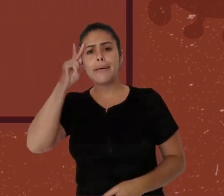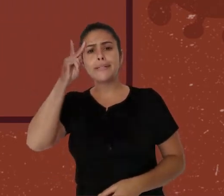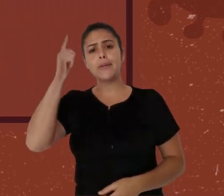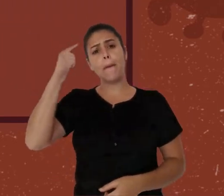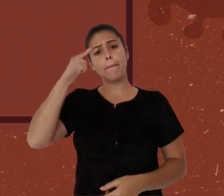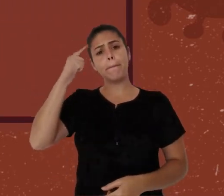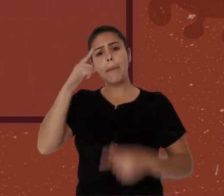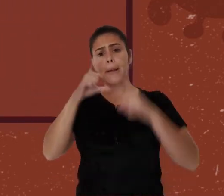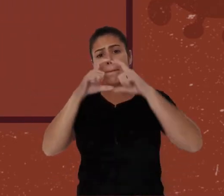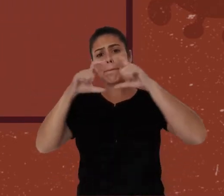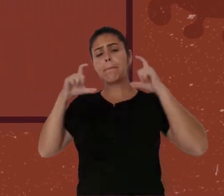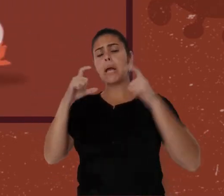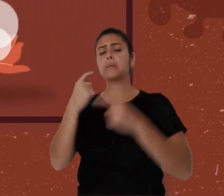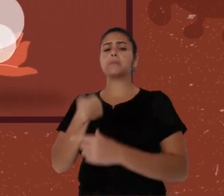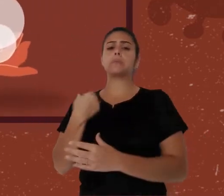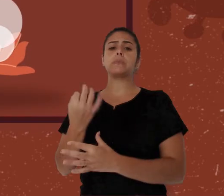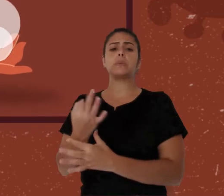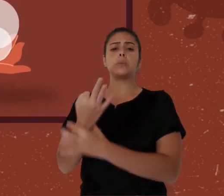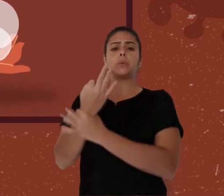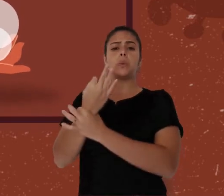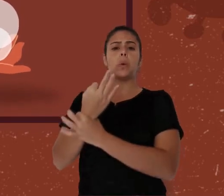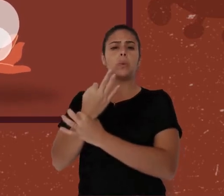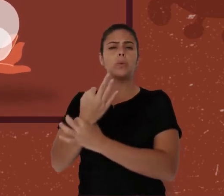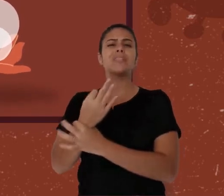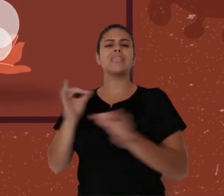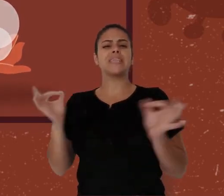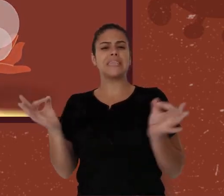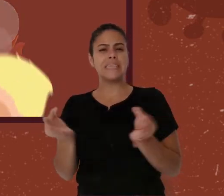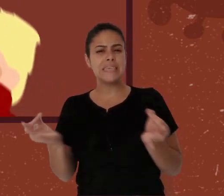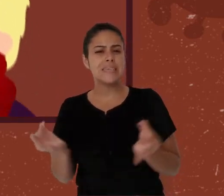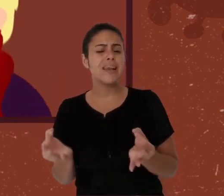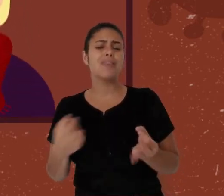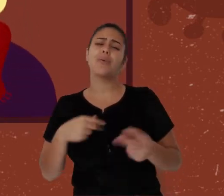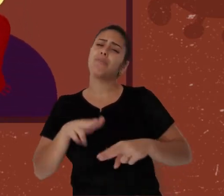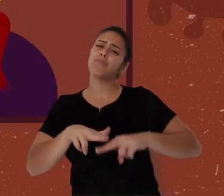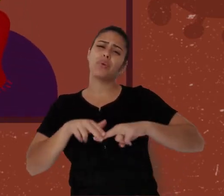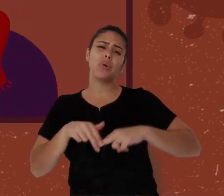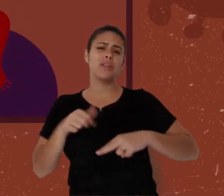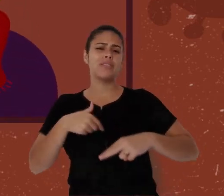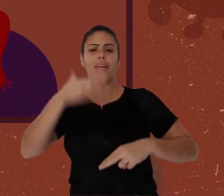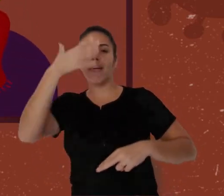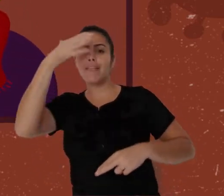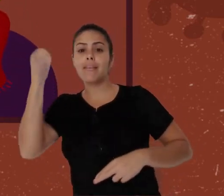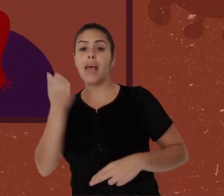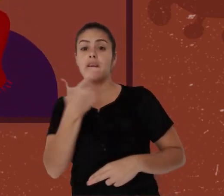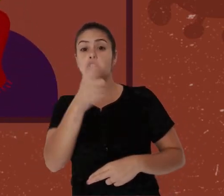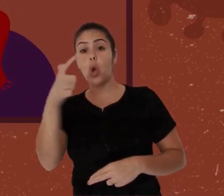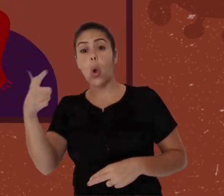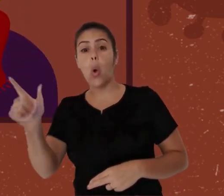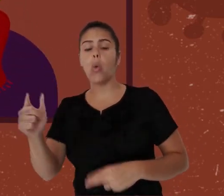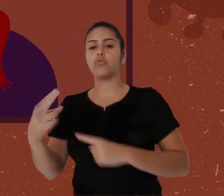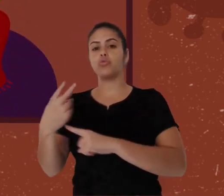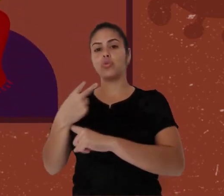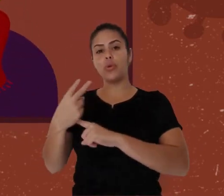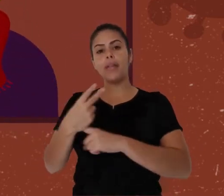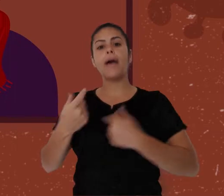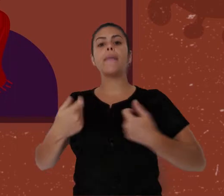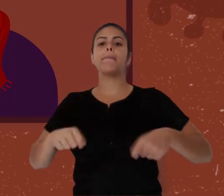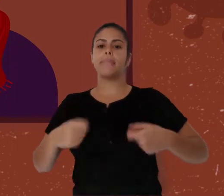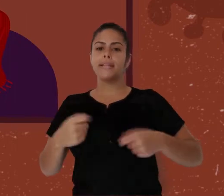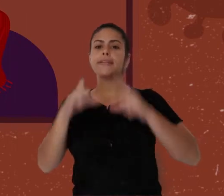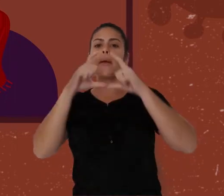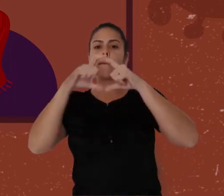só com o uso da máscara, deixem de tomar os outros cuidados. Ou ainda, que utilizem máscaras que não são tão